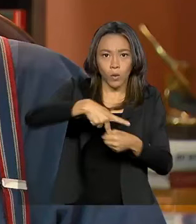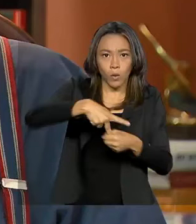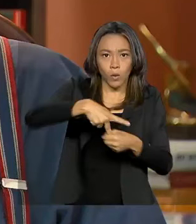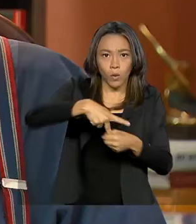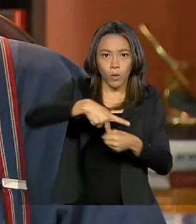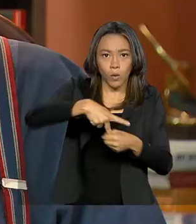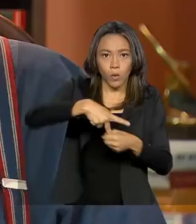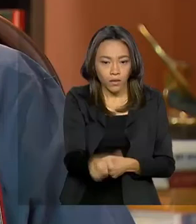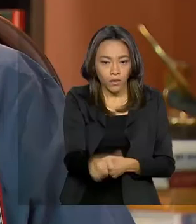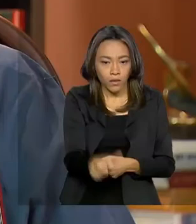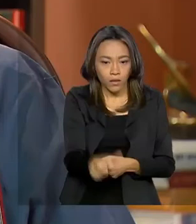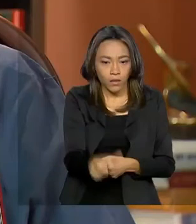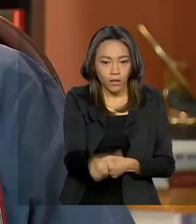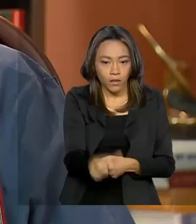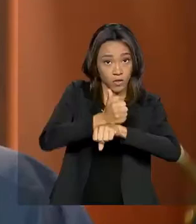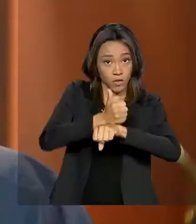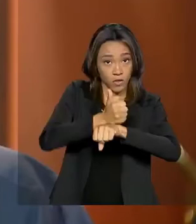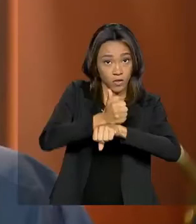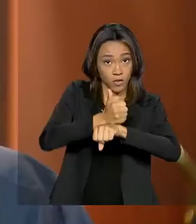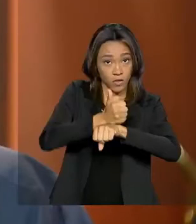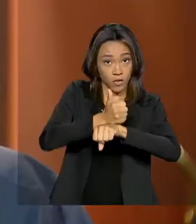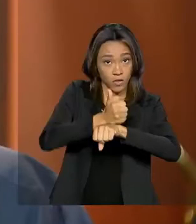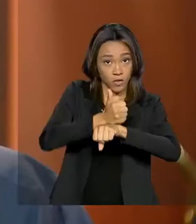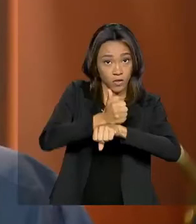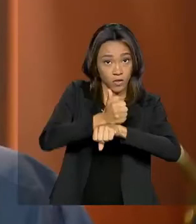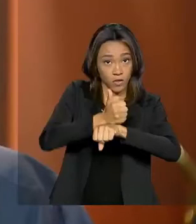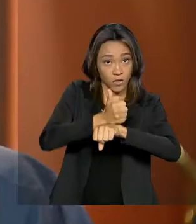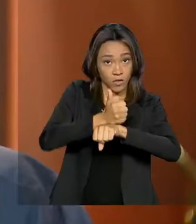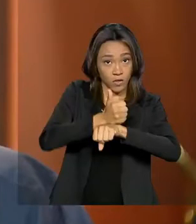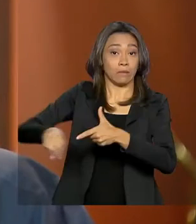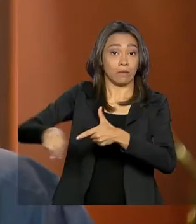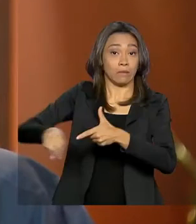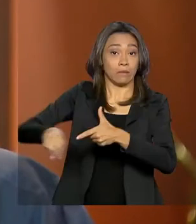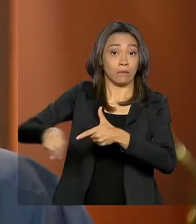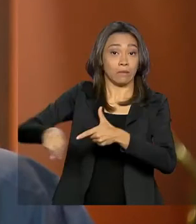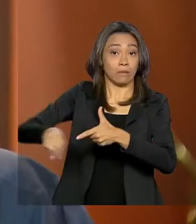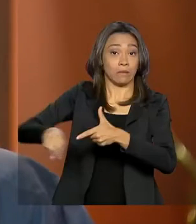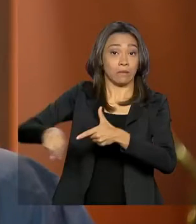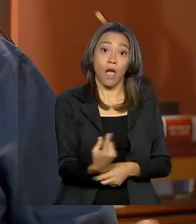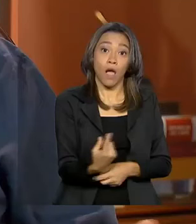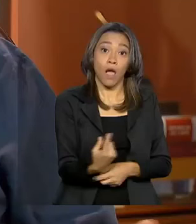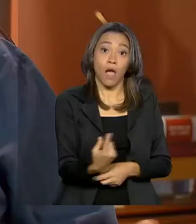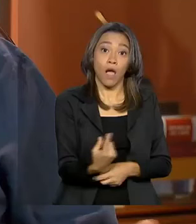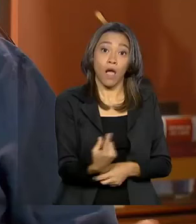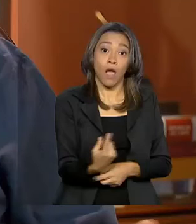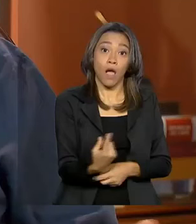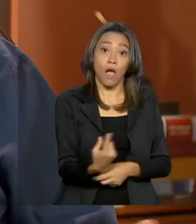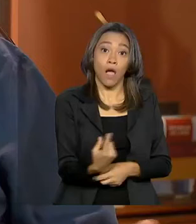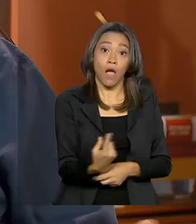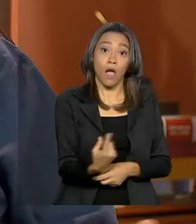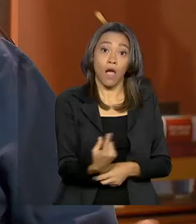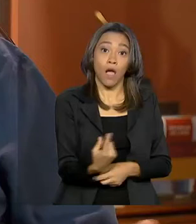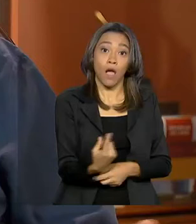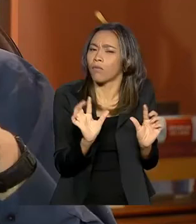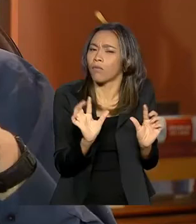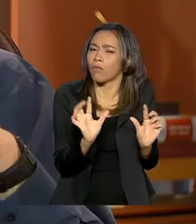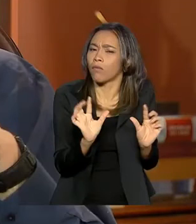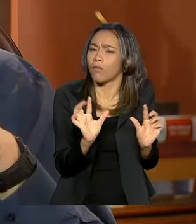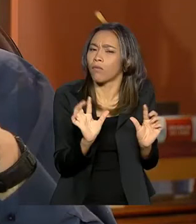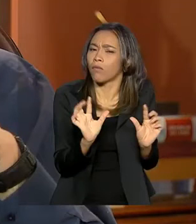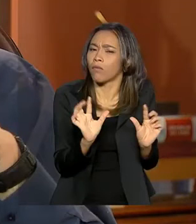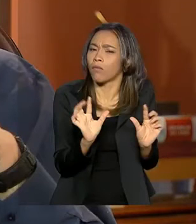economista, os efeitos dessa crise podem afetar nos preços, mas em pequena escala. Eu não estou acreditando,